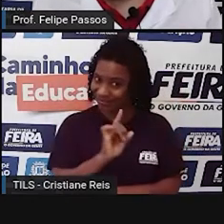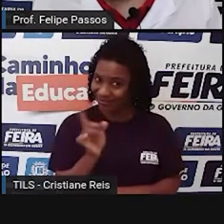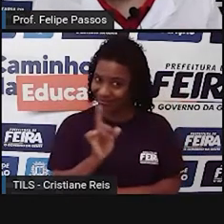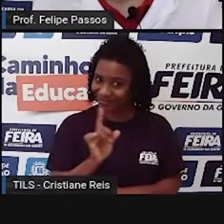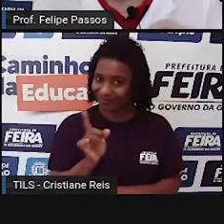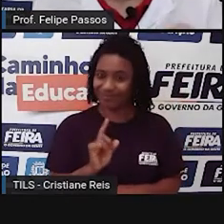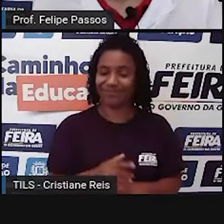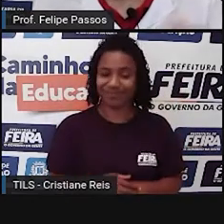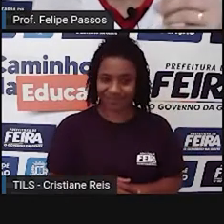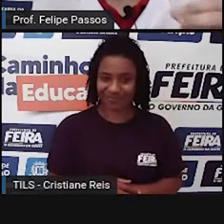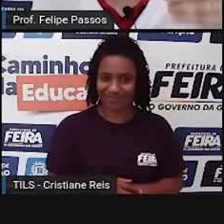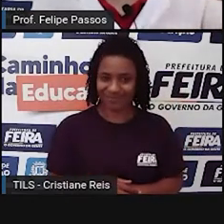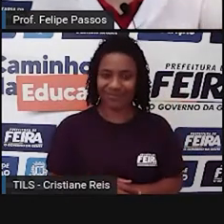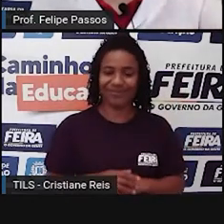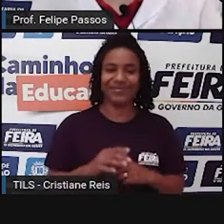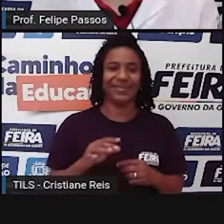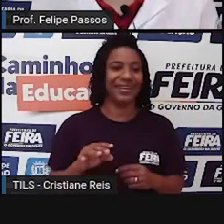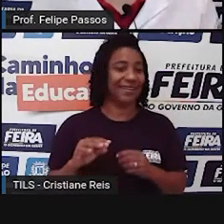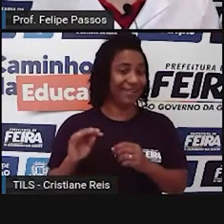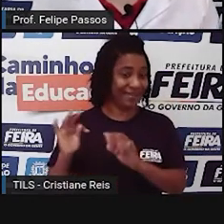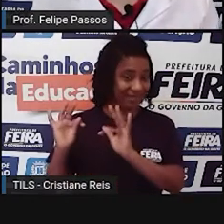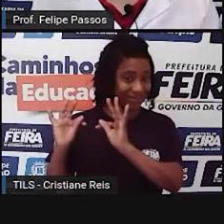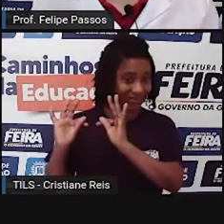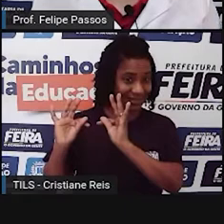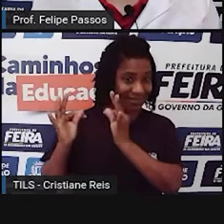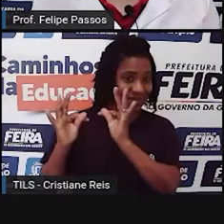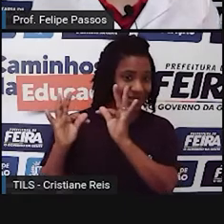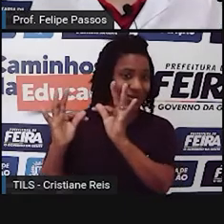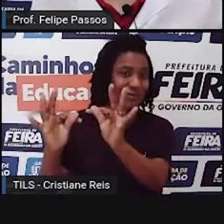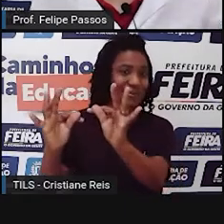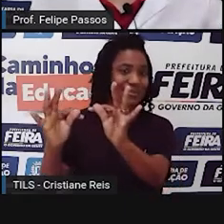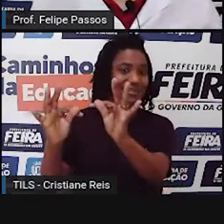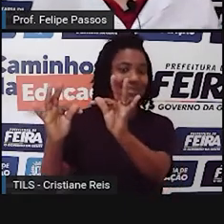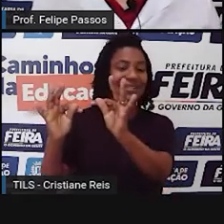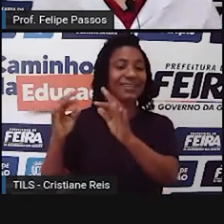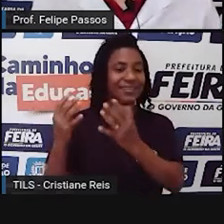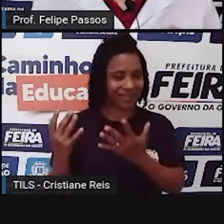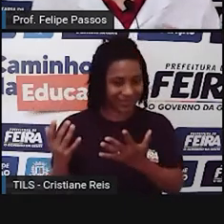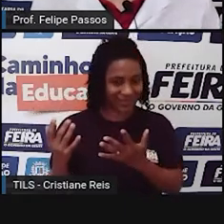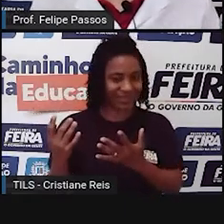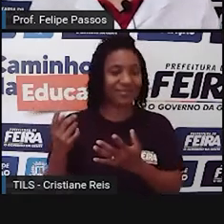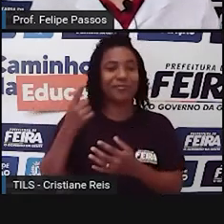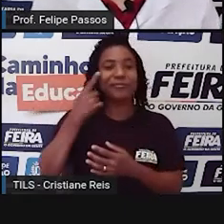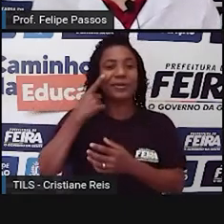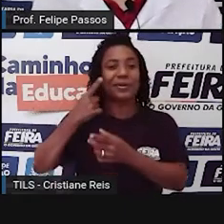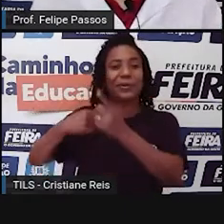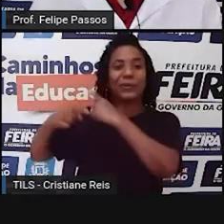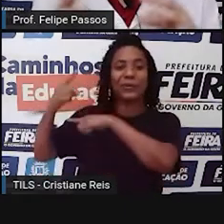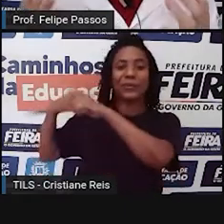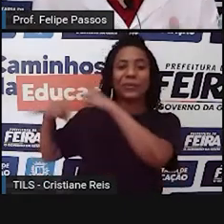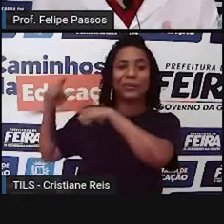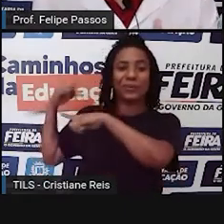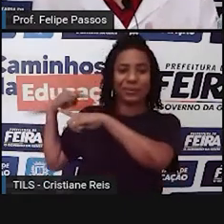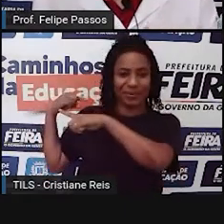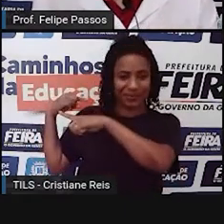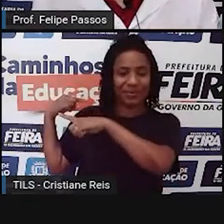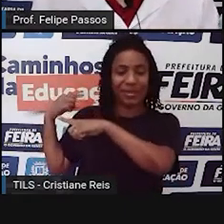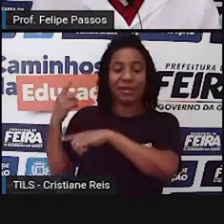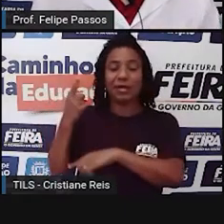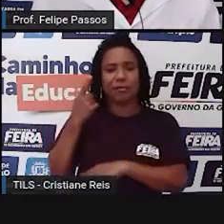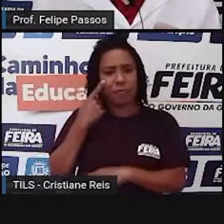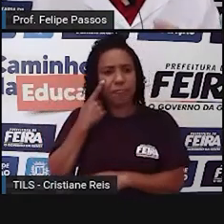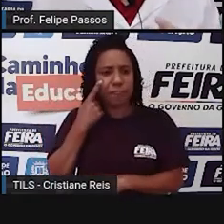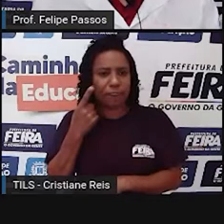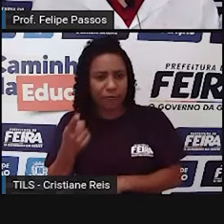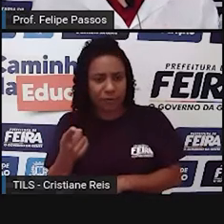Tecnologia, ela leva a gente até as ferramentas. Então, primeiro, o ser humano, ele identifica um problema,